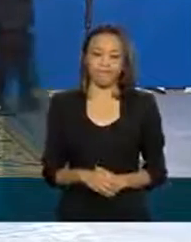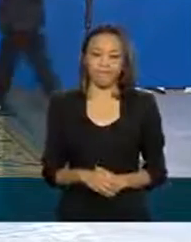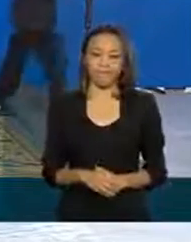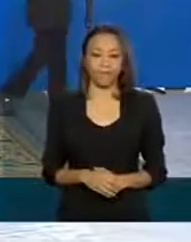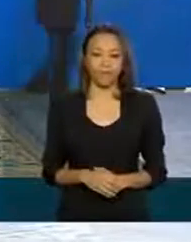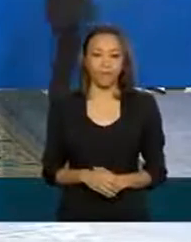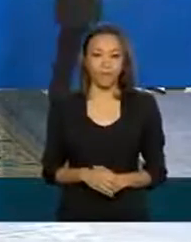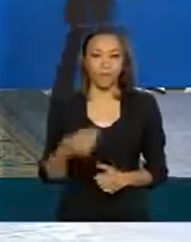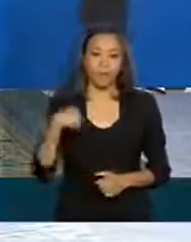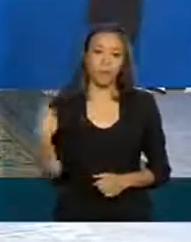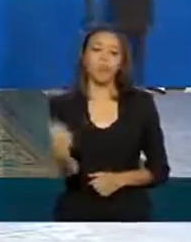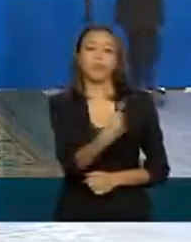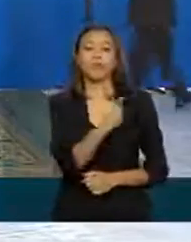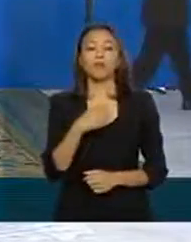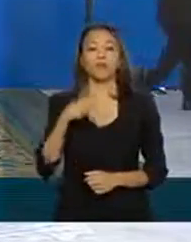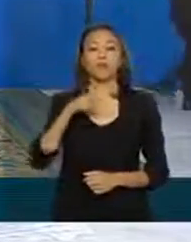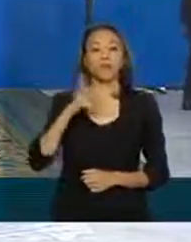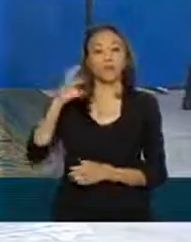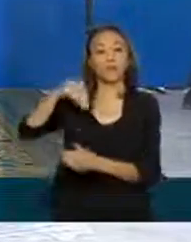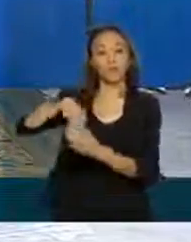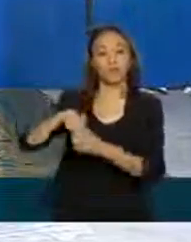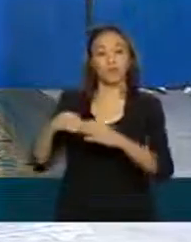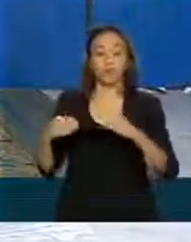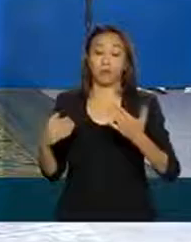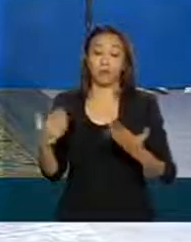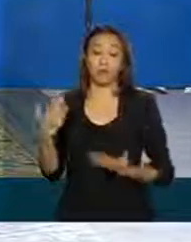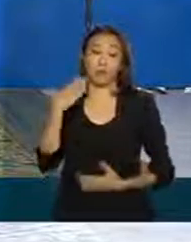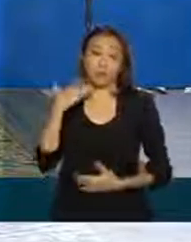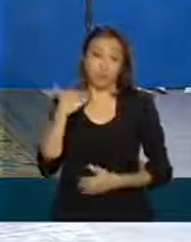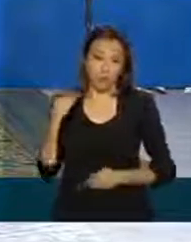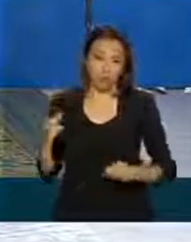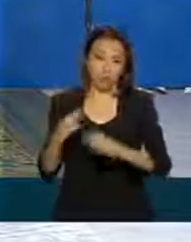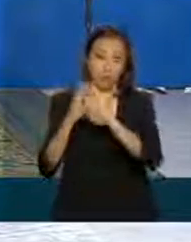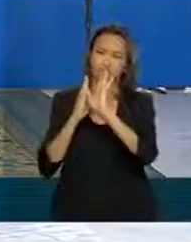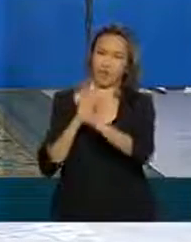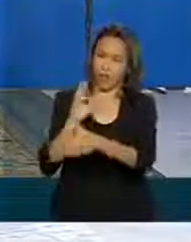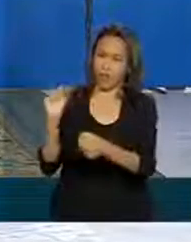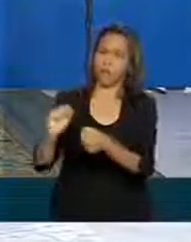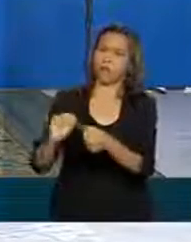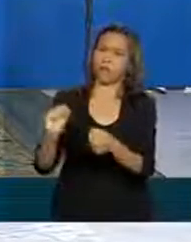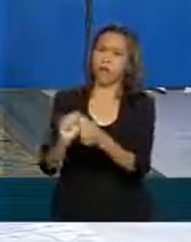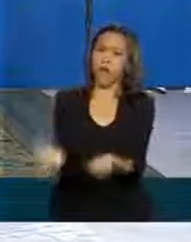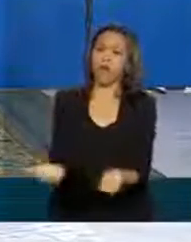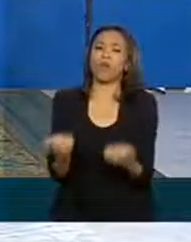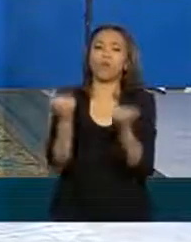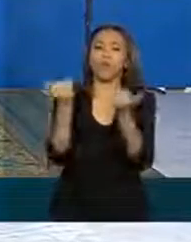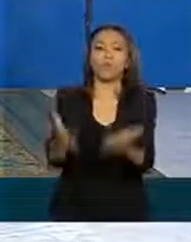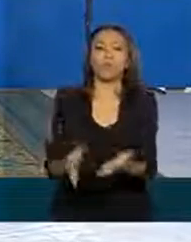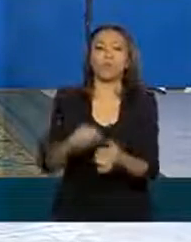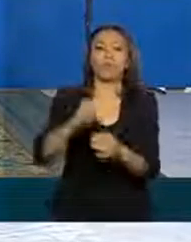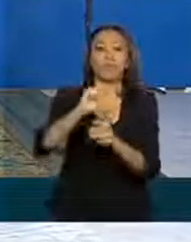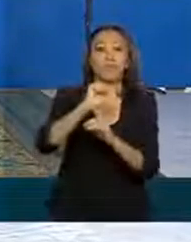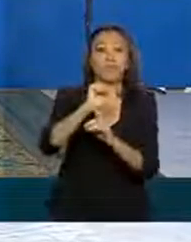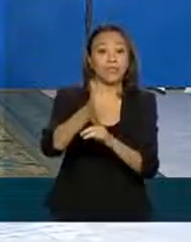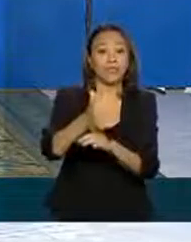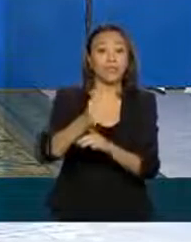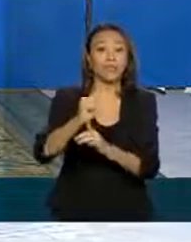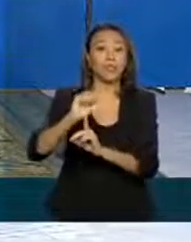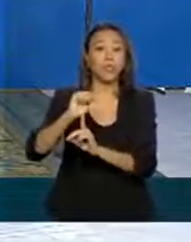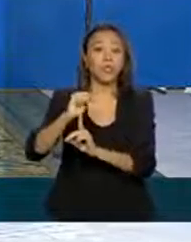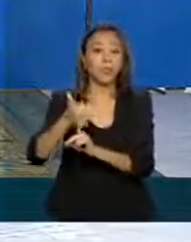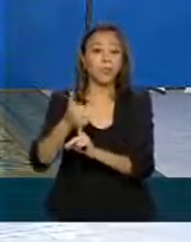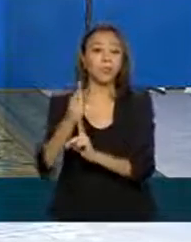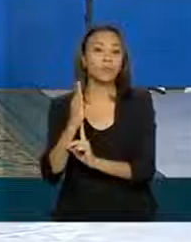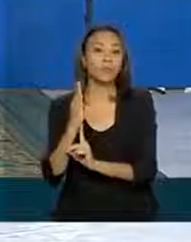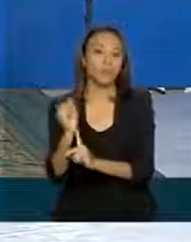Nós temos na Caixa Econômica, nós já fizemos, ofertamos 111 bilhões de